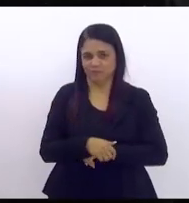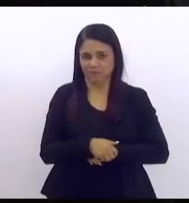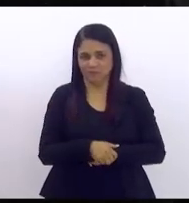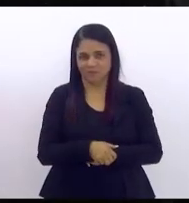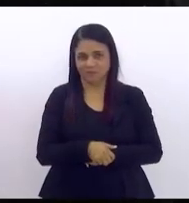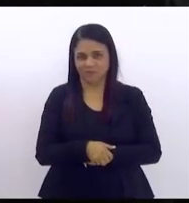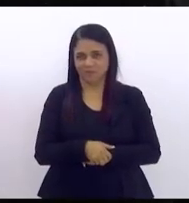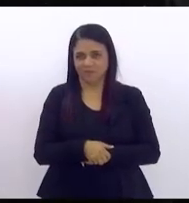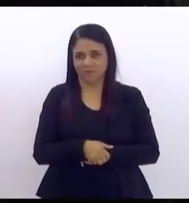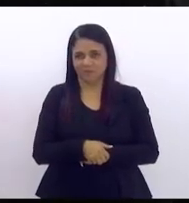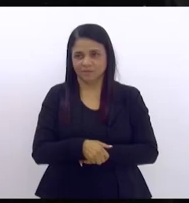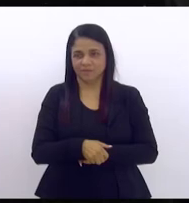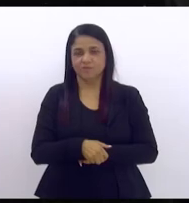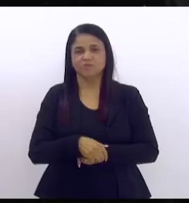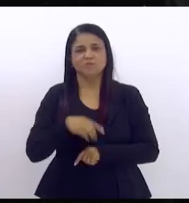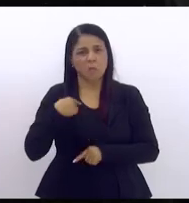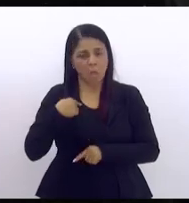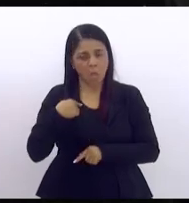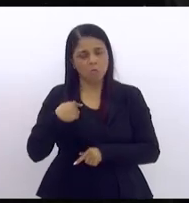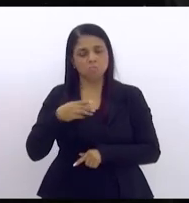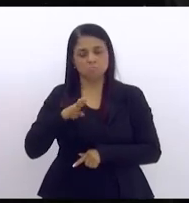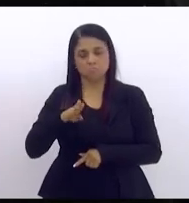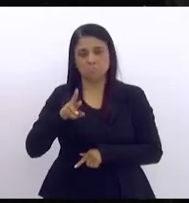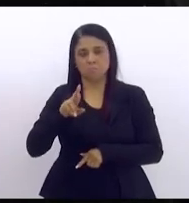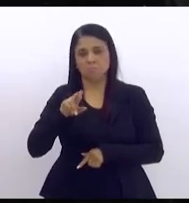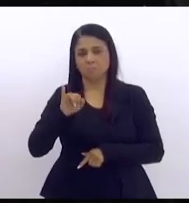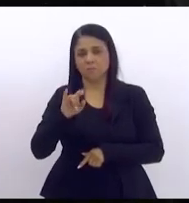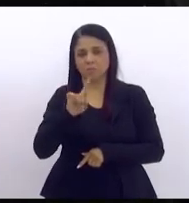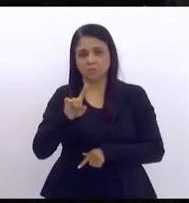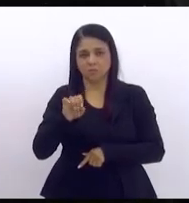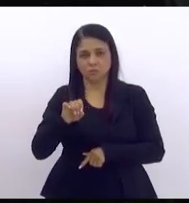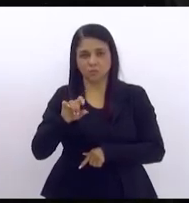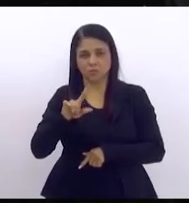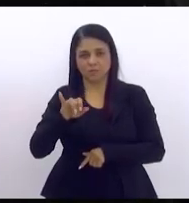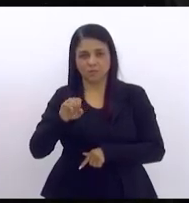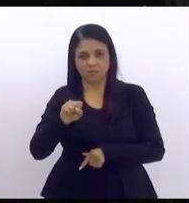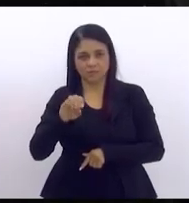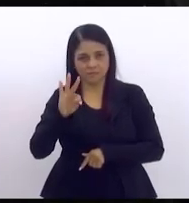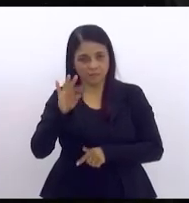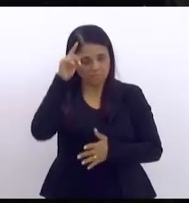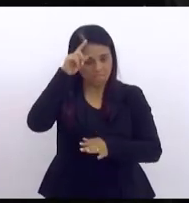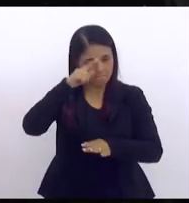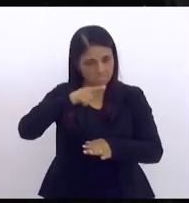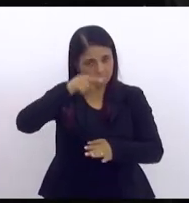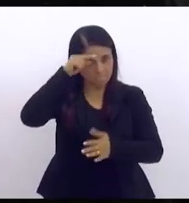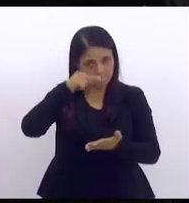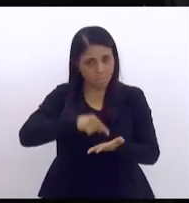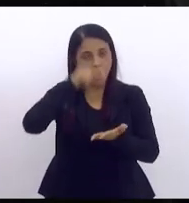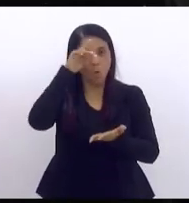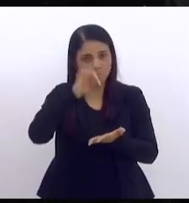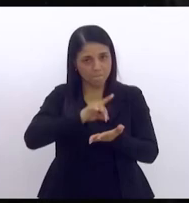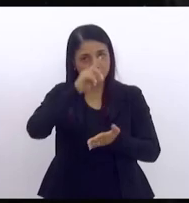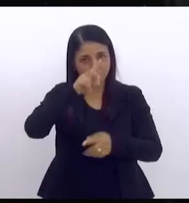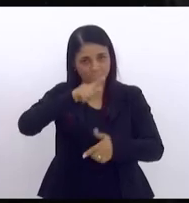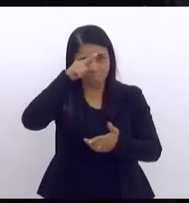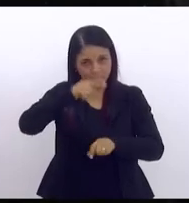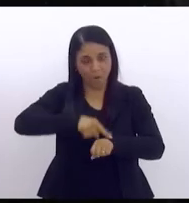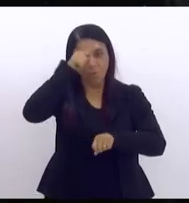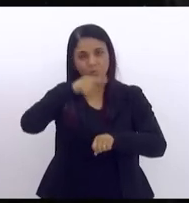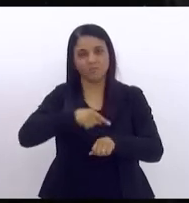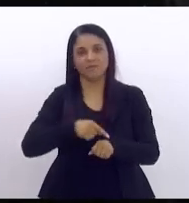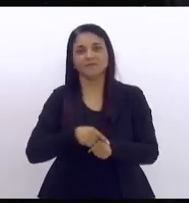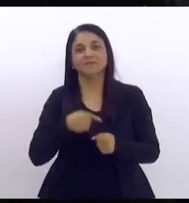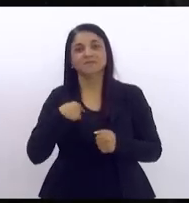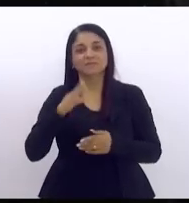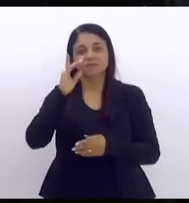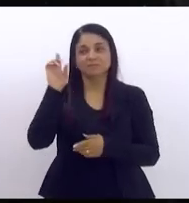fui um brisolista autêntico quando ele se candidatou pela primeira vez